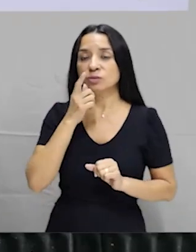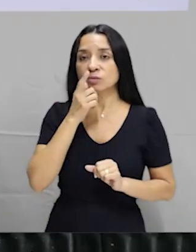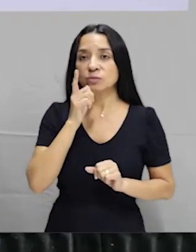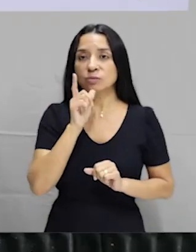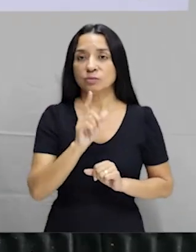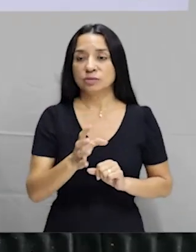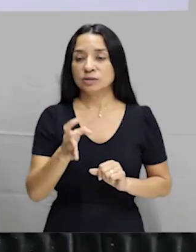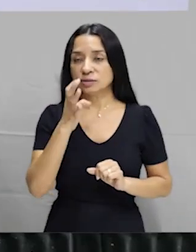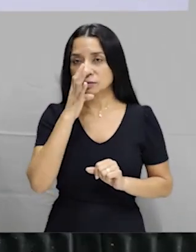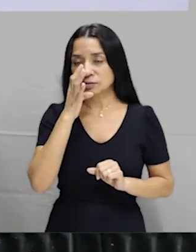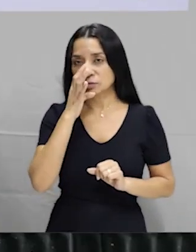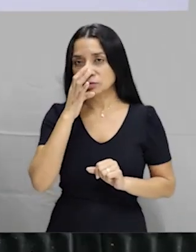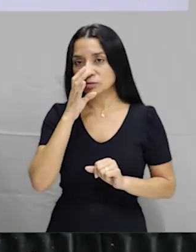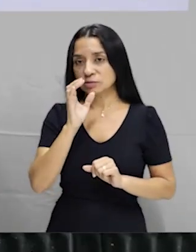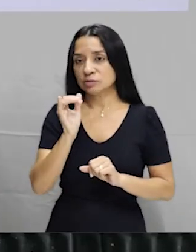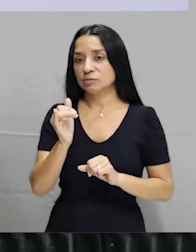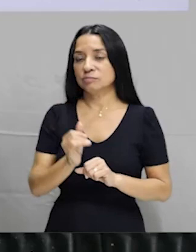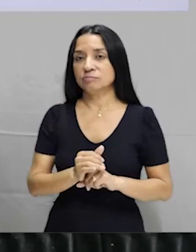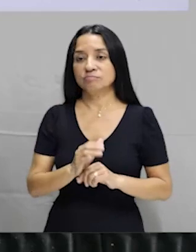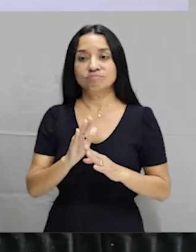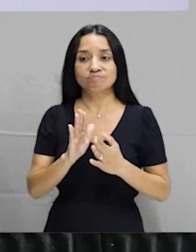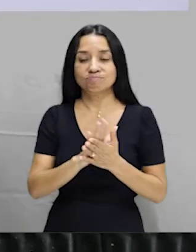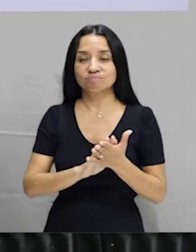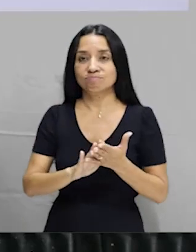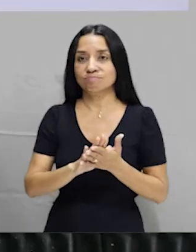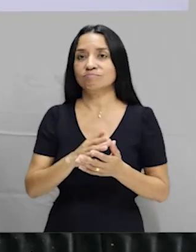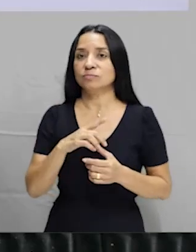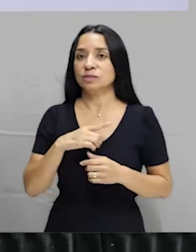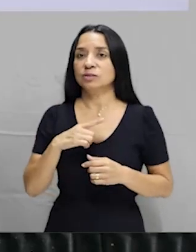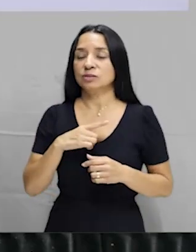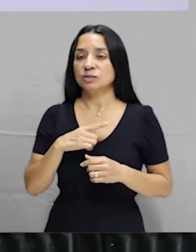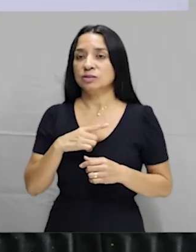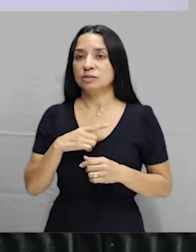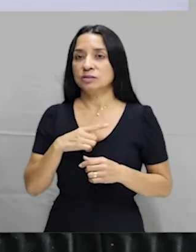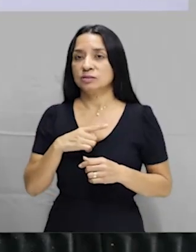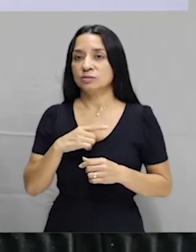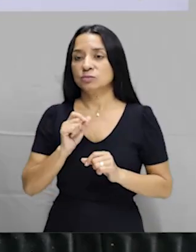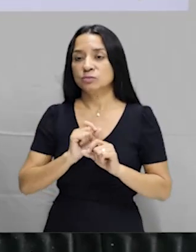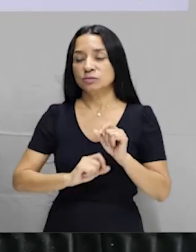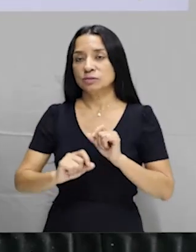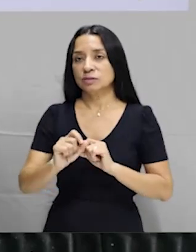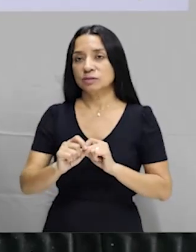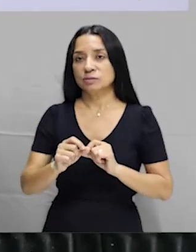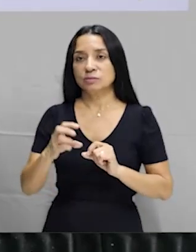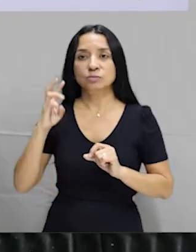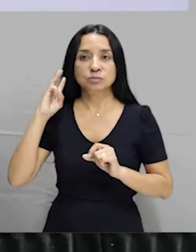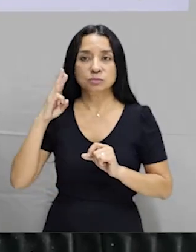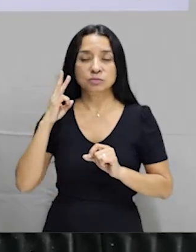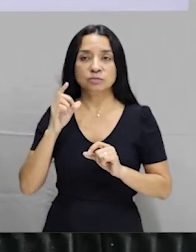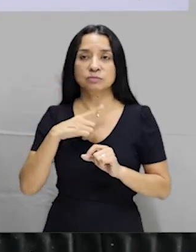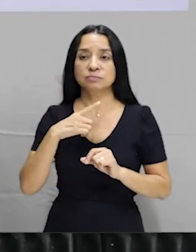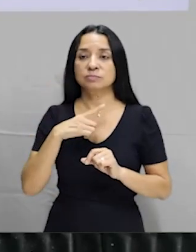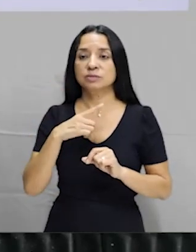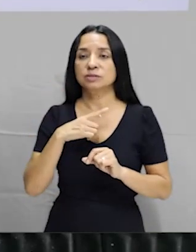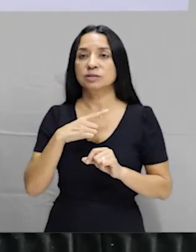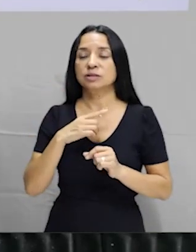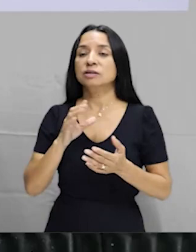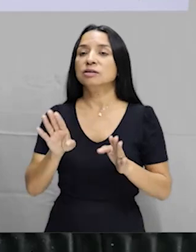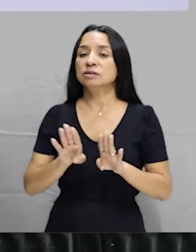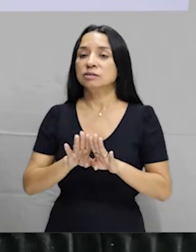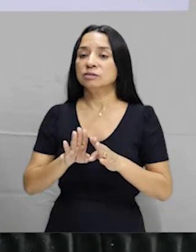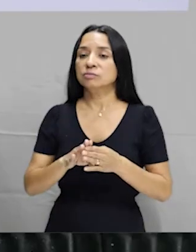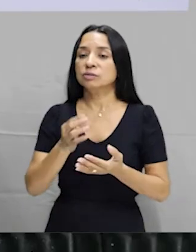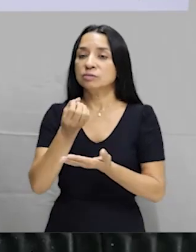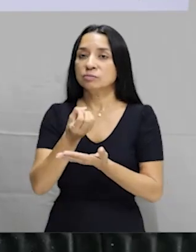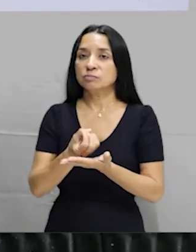assistir nenhum desses canais, tem lá abaixo a plataforma do Spotify e nós temos os podcasts do